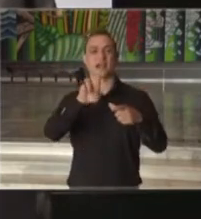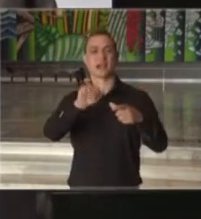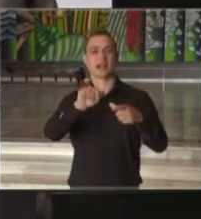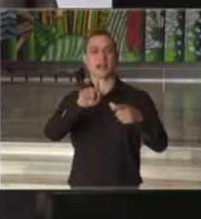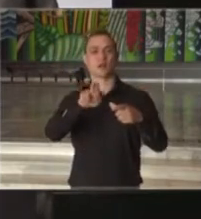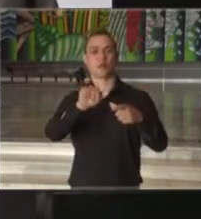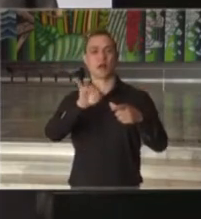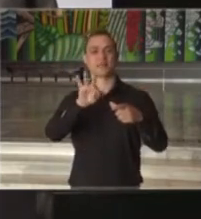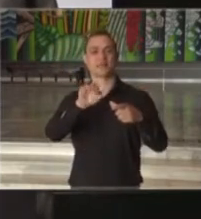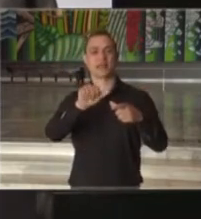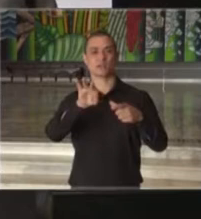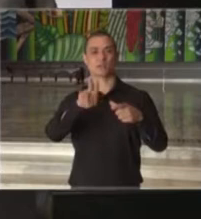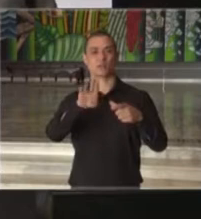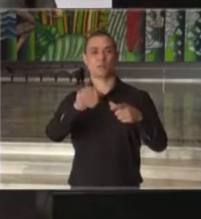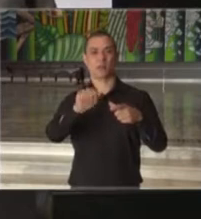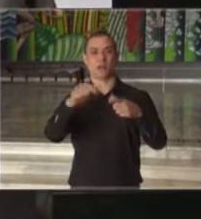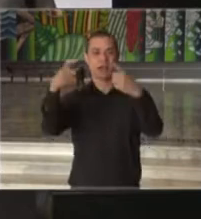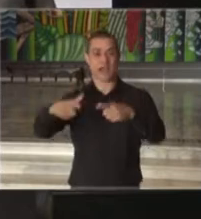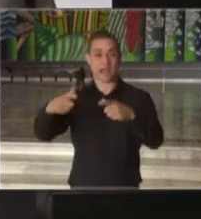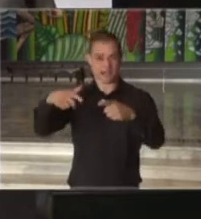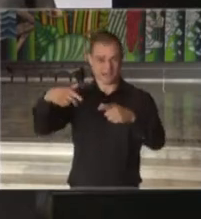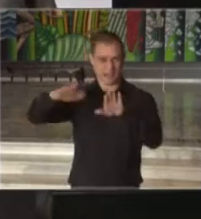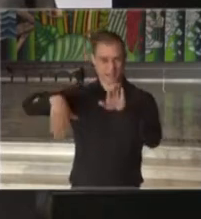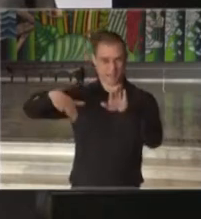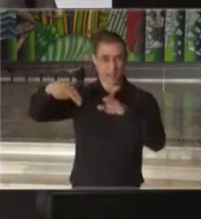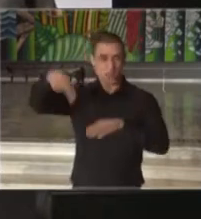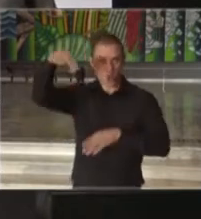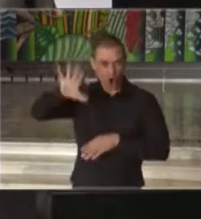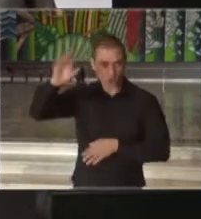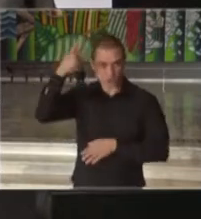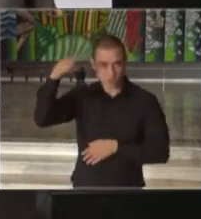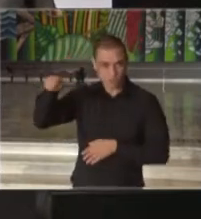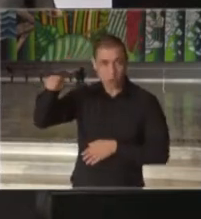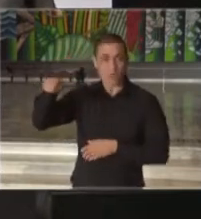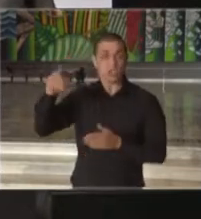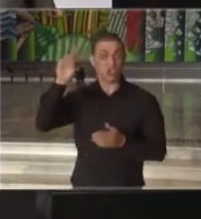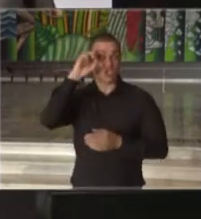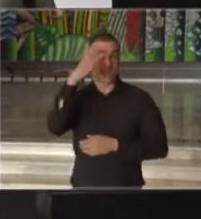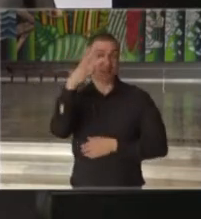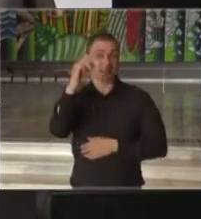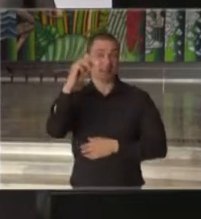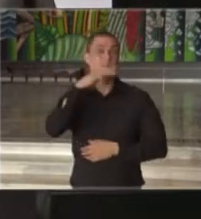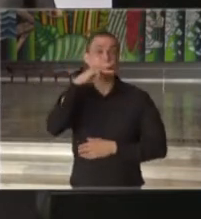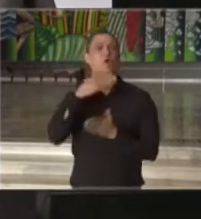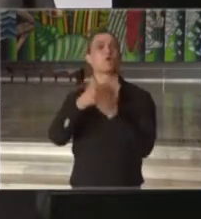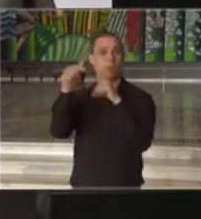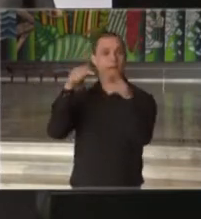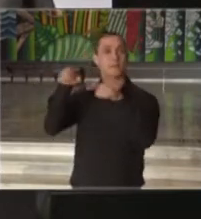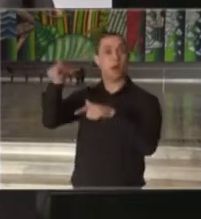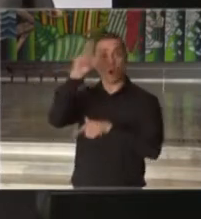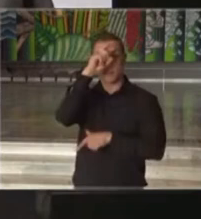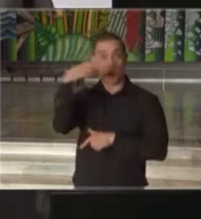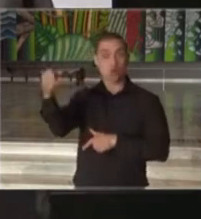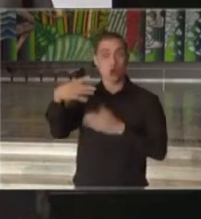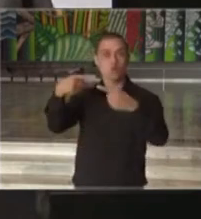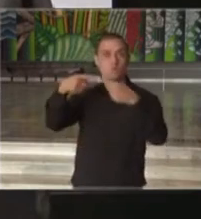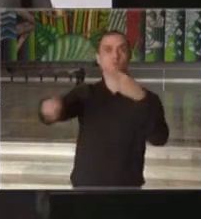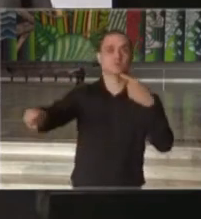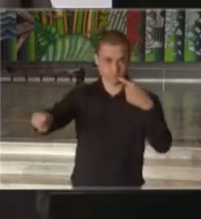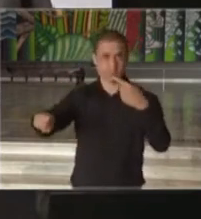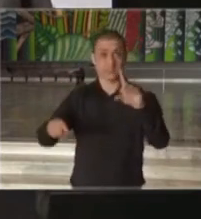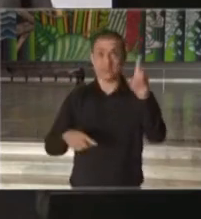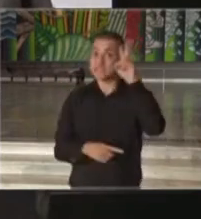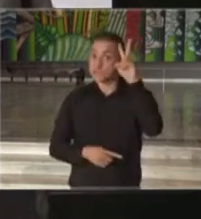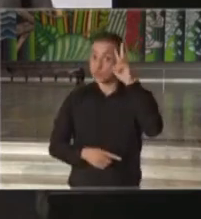São Paulo. Esse hospital estará operando já a partir do próximo dia 30 de março, segunda-feira, a sua